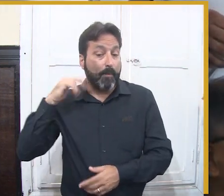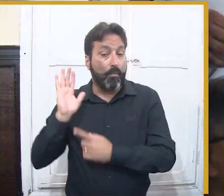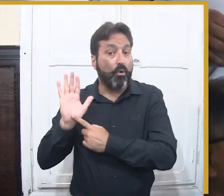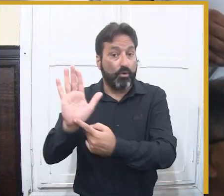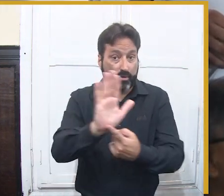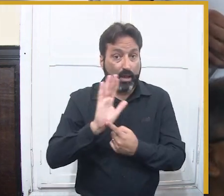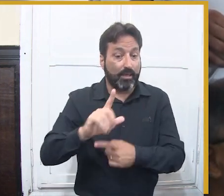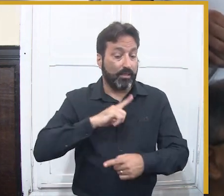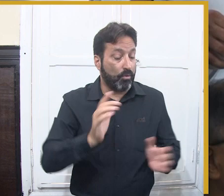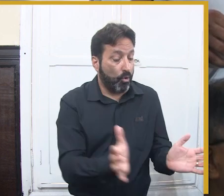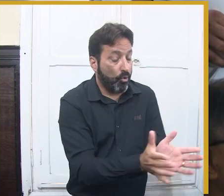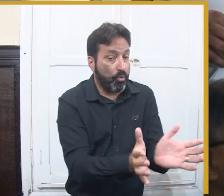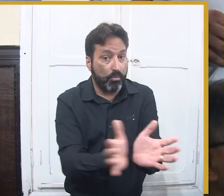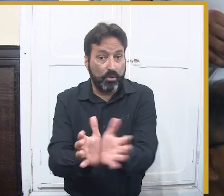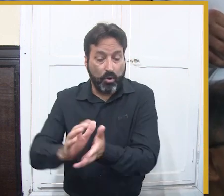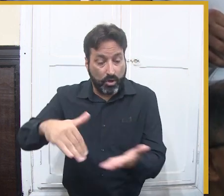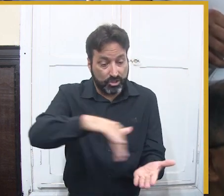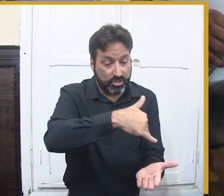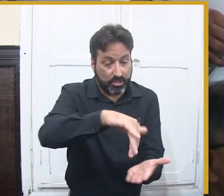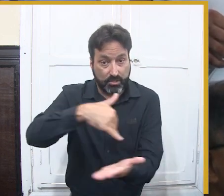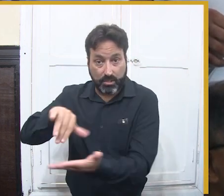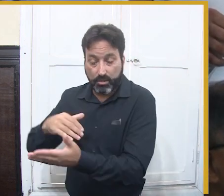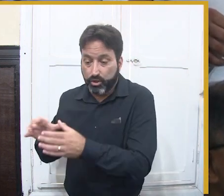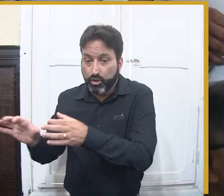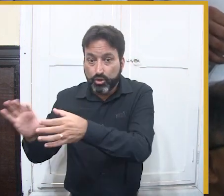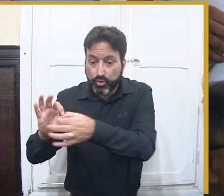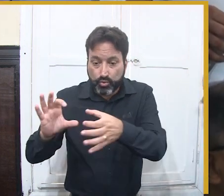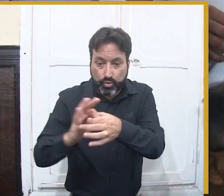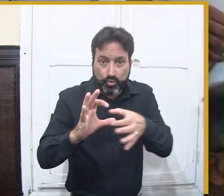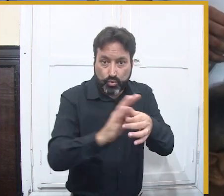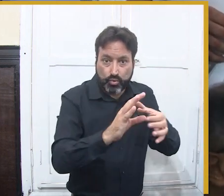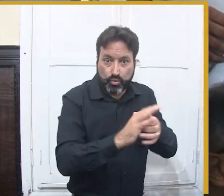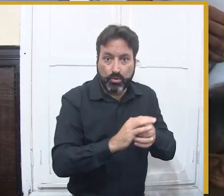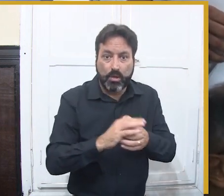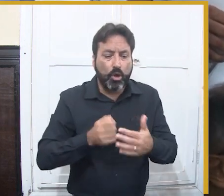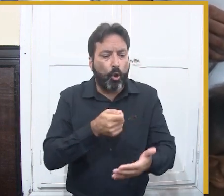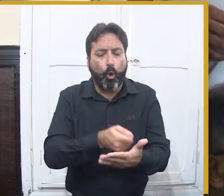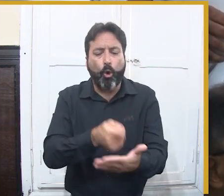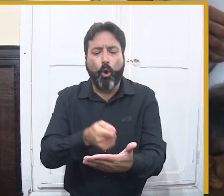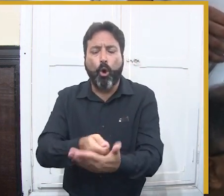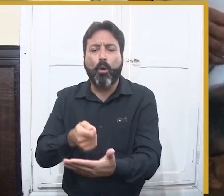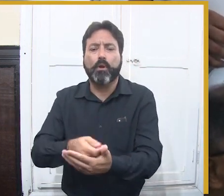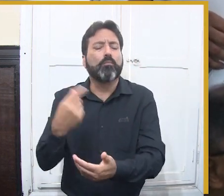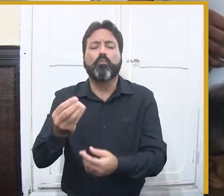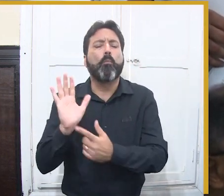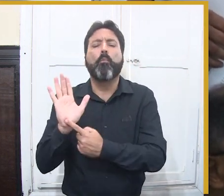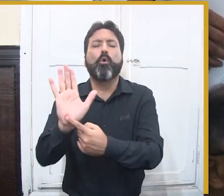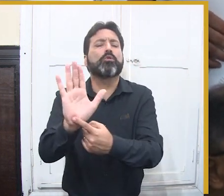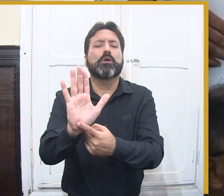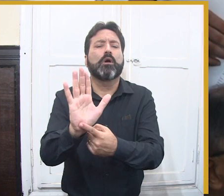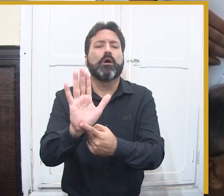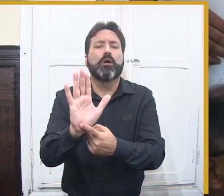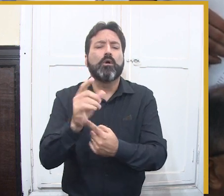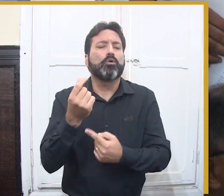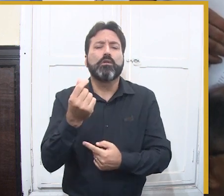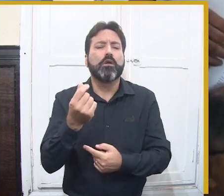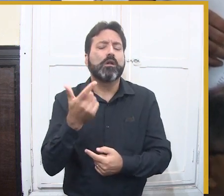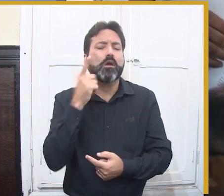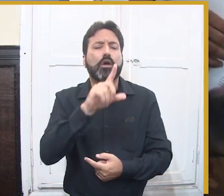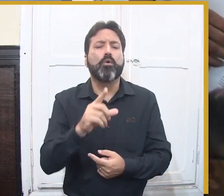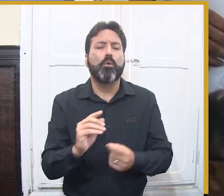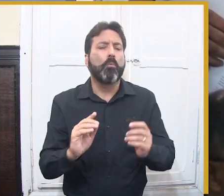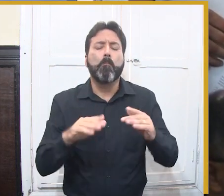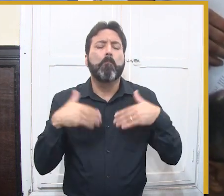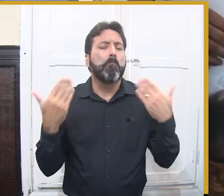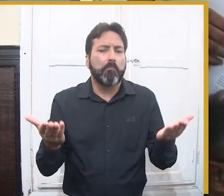Dentro da prestação de contas do maior São João do mundo em 2022, que foi outra inovação, nós tivemos a formação